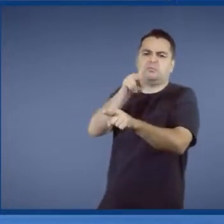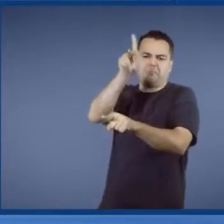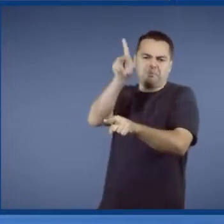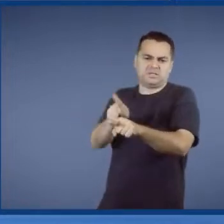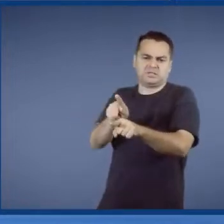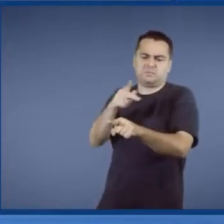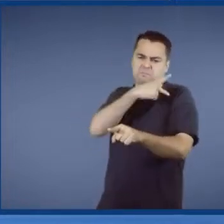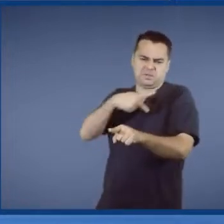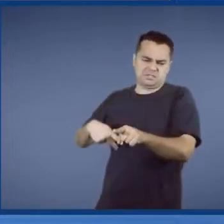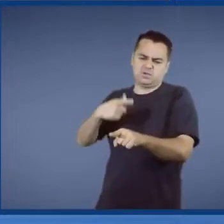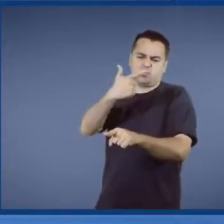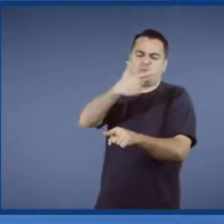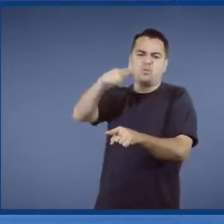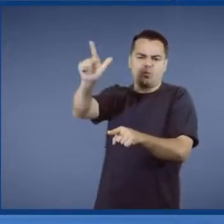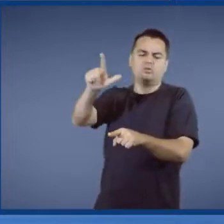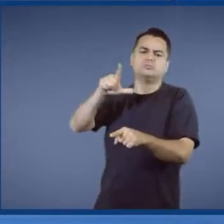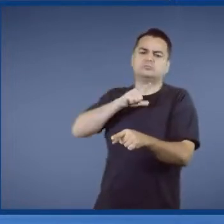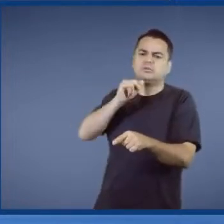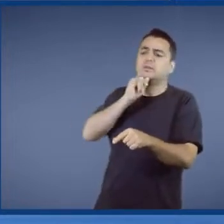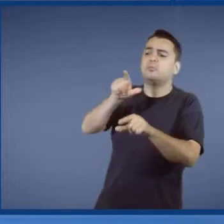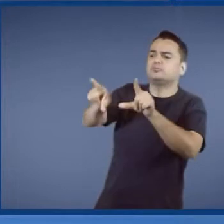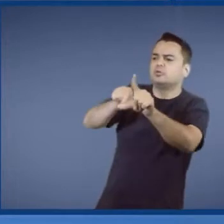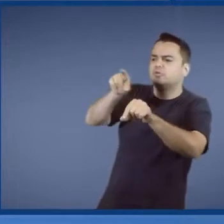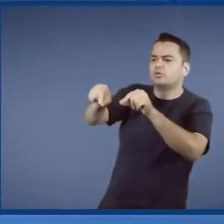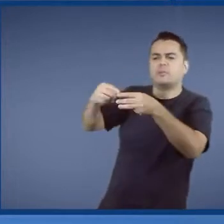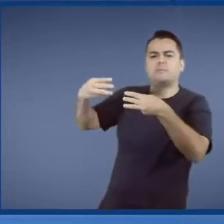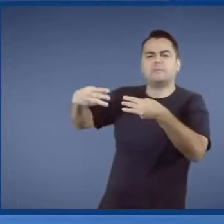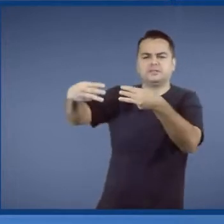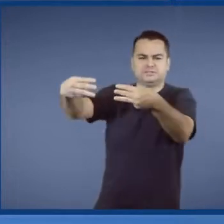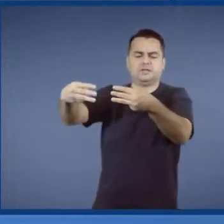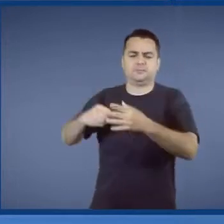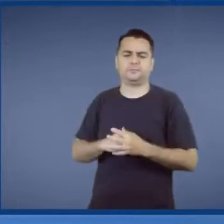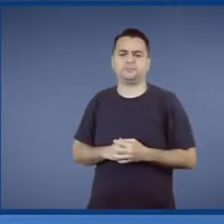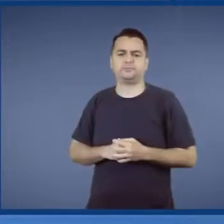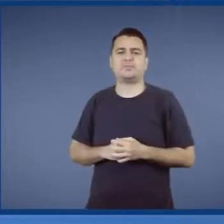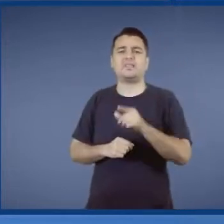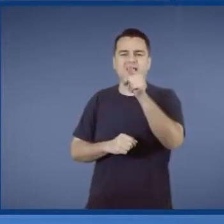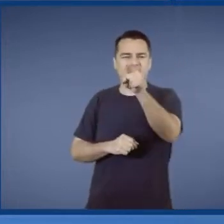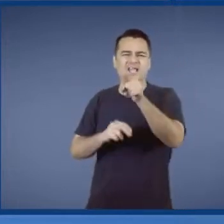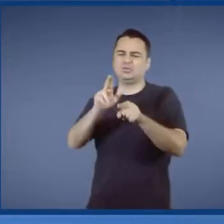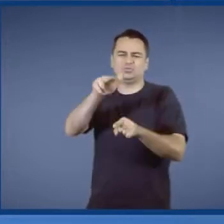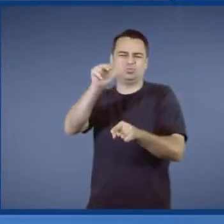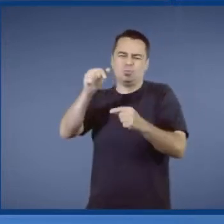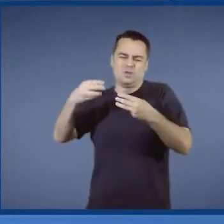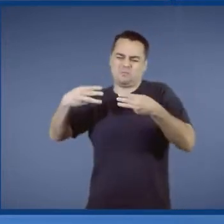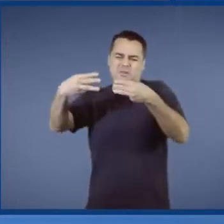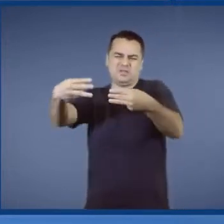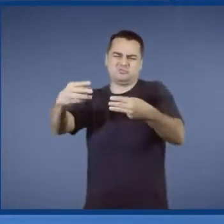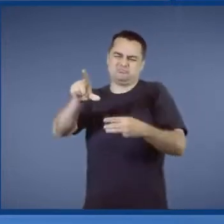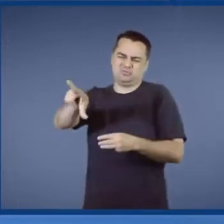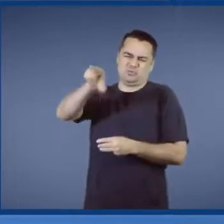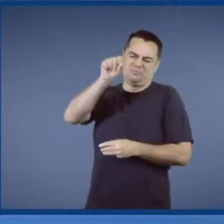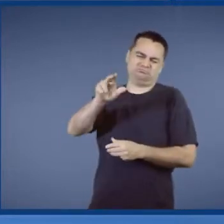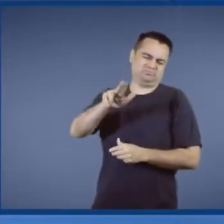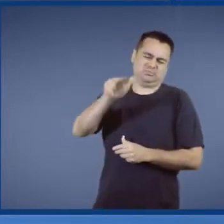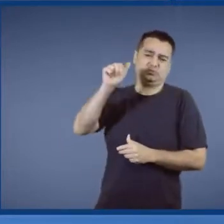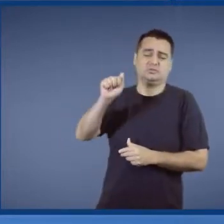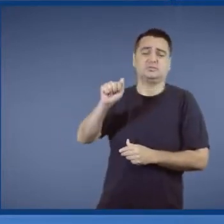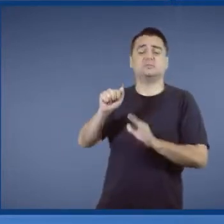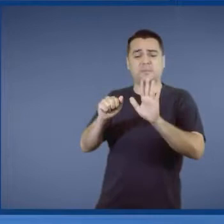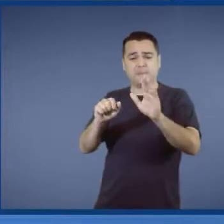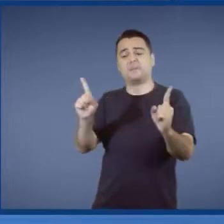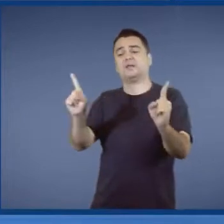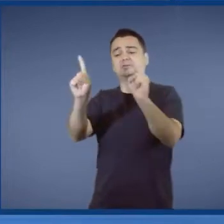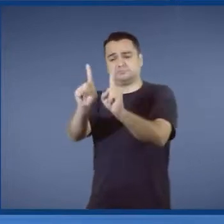nós teríamos escolhas partidárias para os ministérios. Não teríamos técnicos. Um cara com meu currículo nunca seria ministro. Não era assim. O